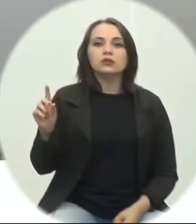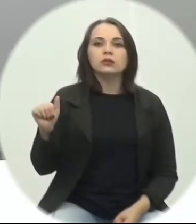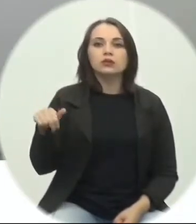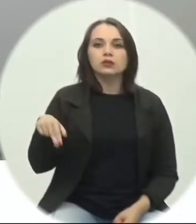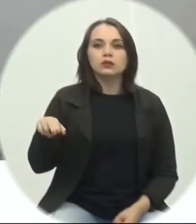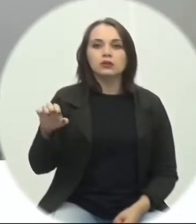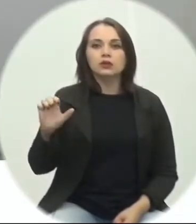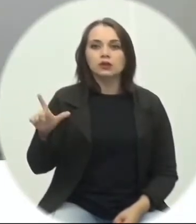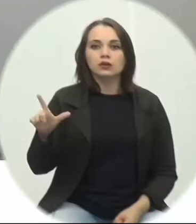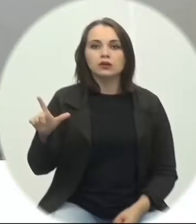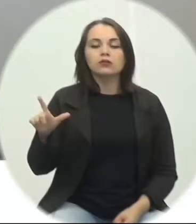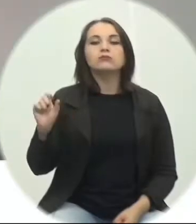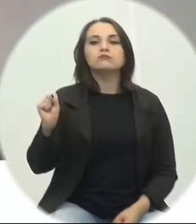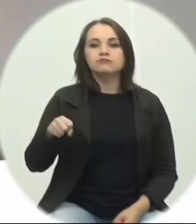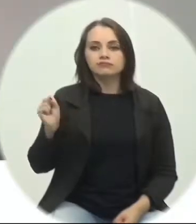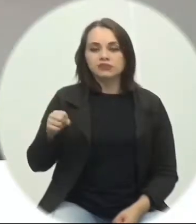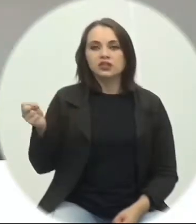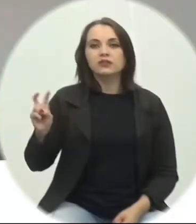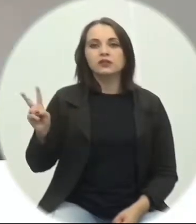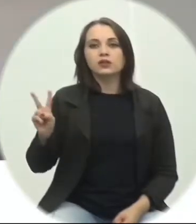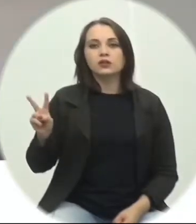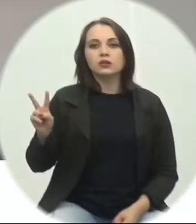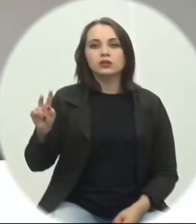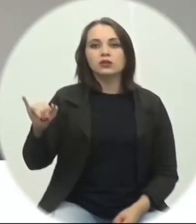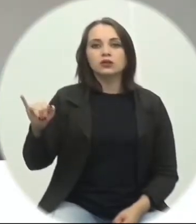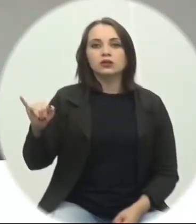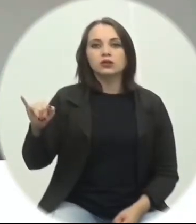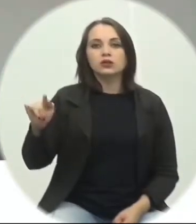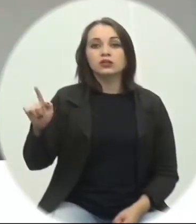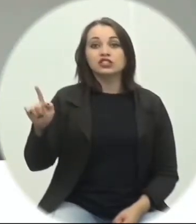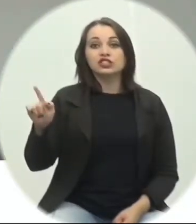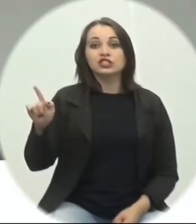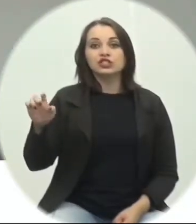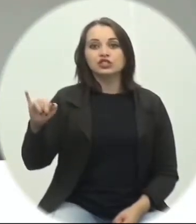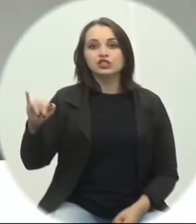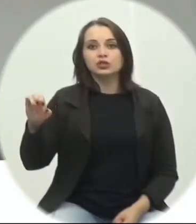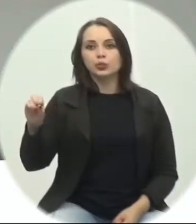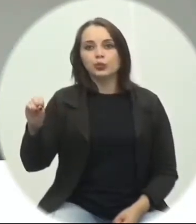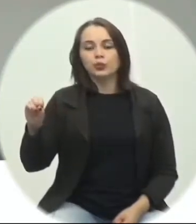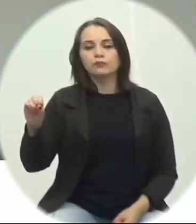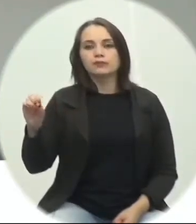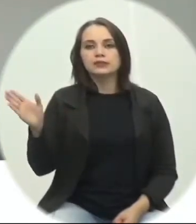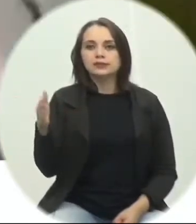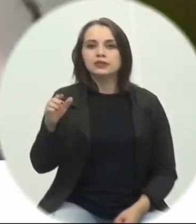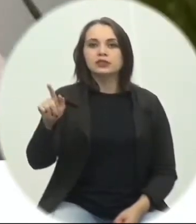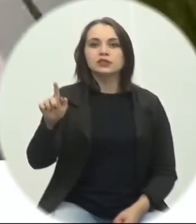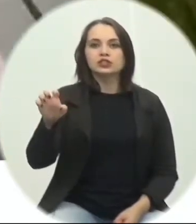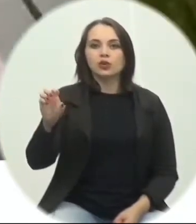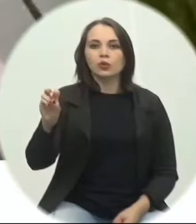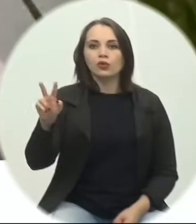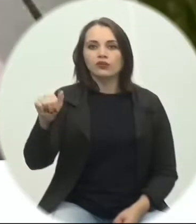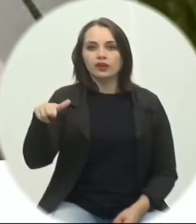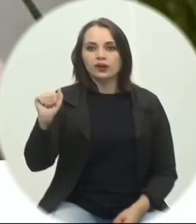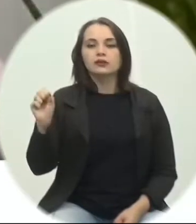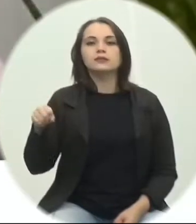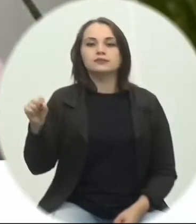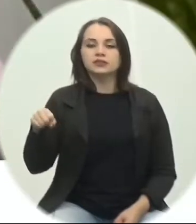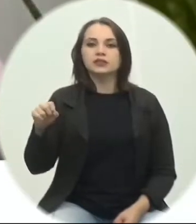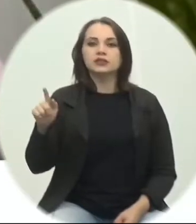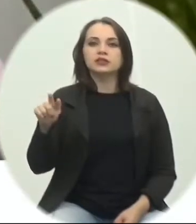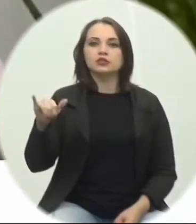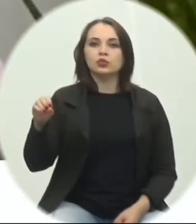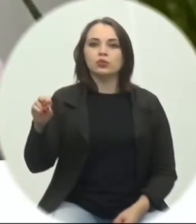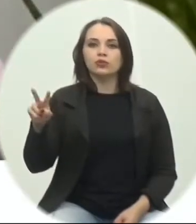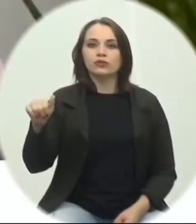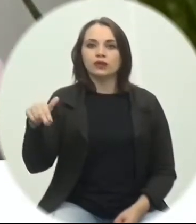Antunes? A favor. A favor, vereadora Giovana Zanetti? A favor. A favor, vereadora Giovana Mondardo?